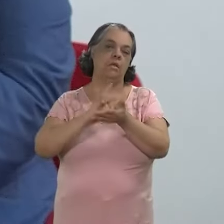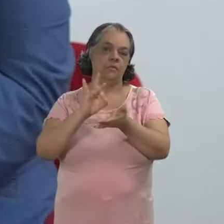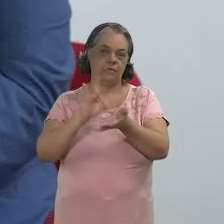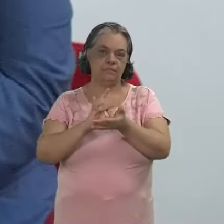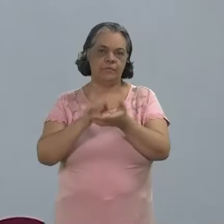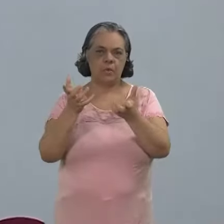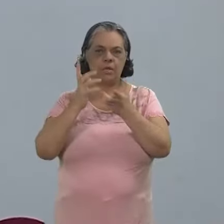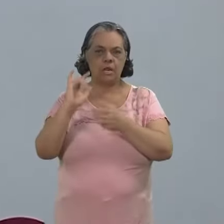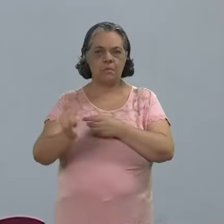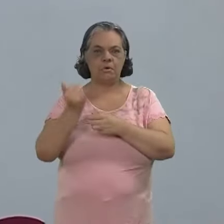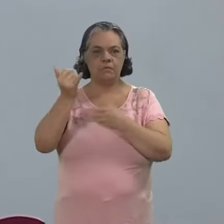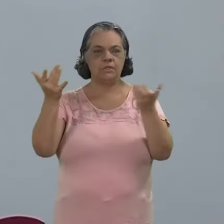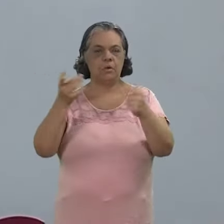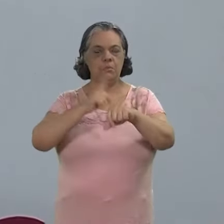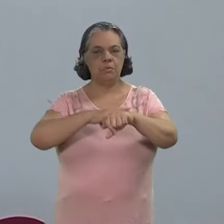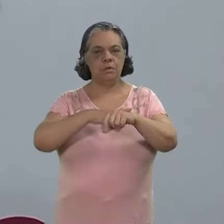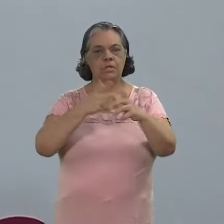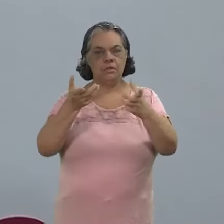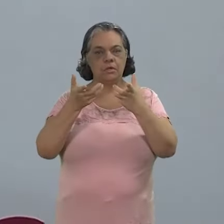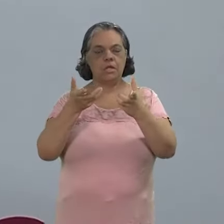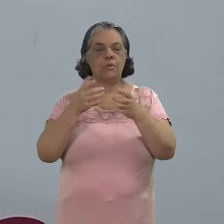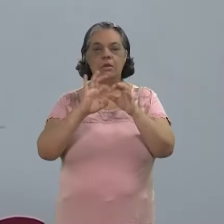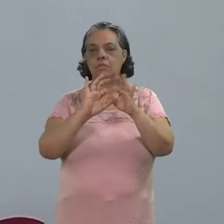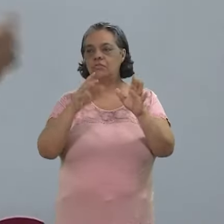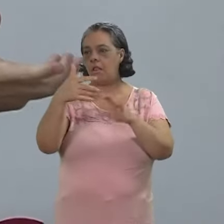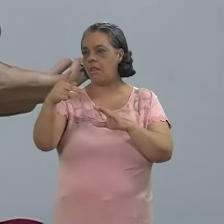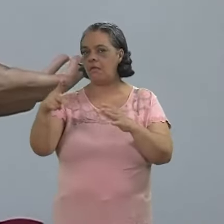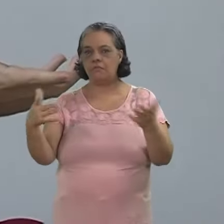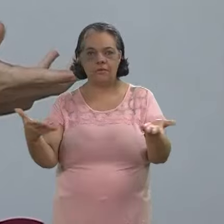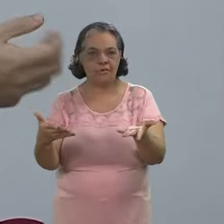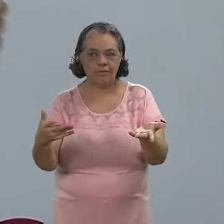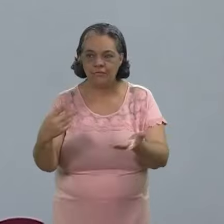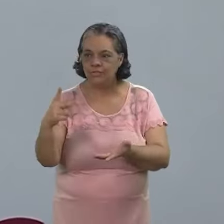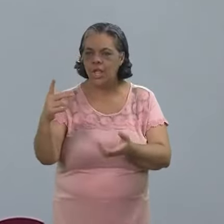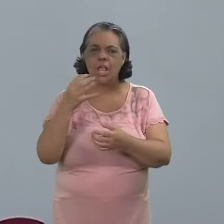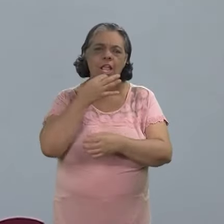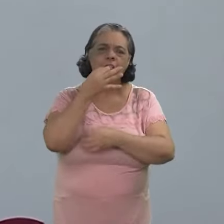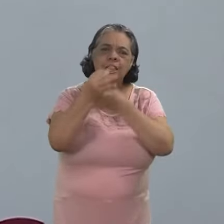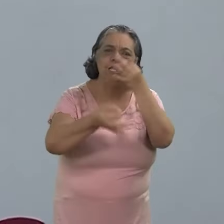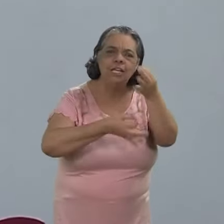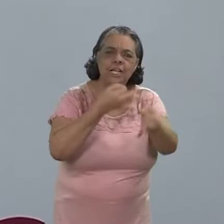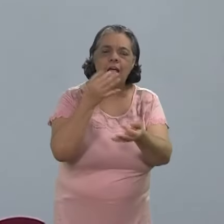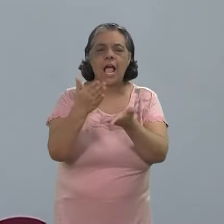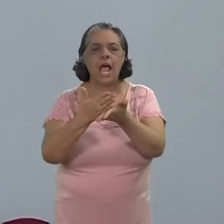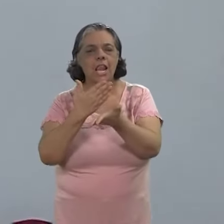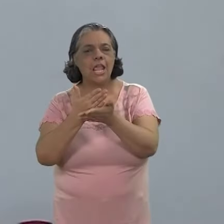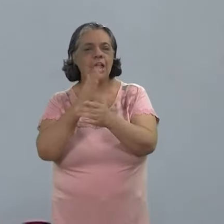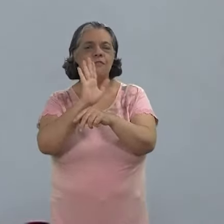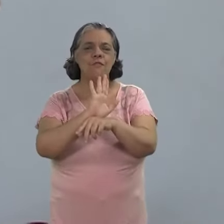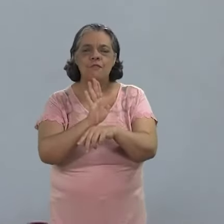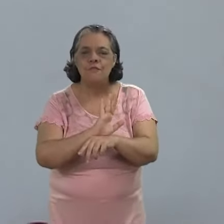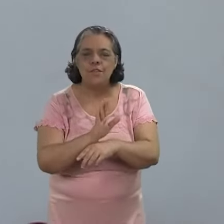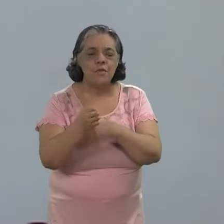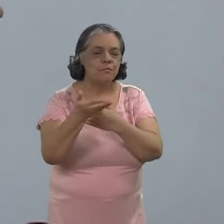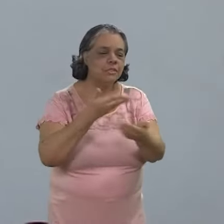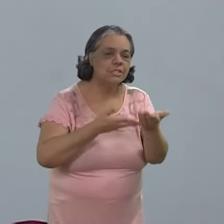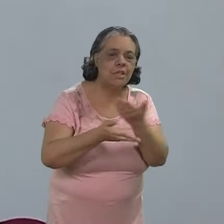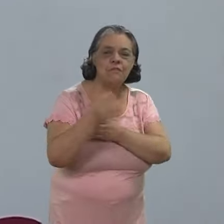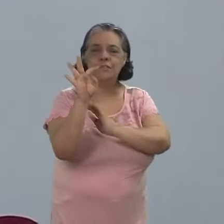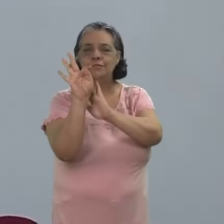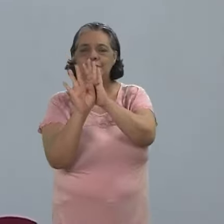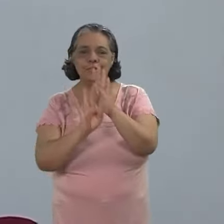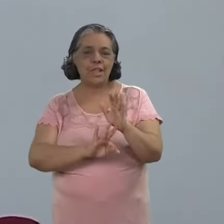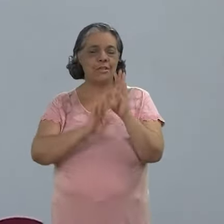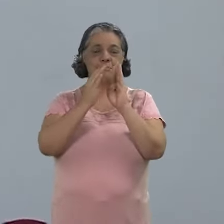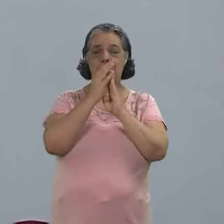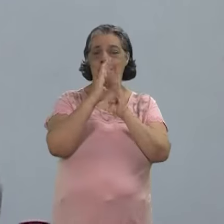a realidade eu queria aproveitar esse momento também para deixar livre para vocês indicarem livros filmes serviços